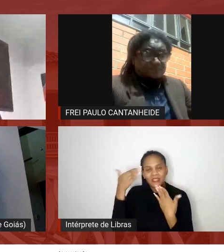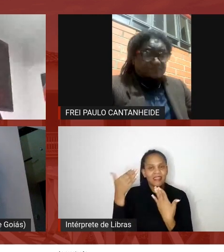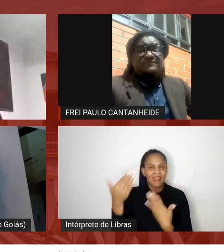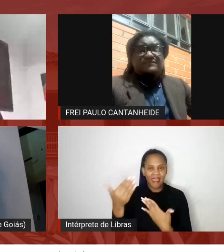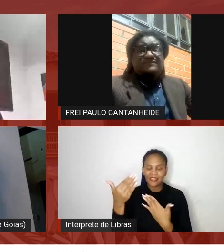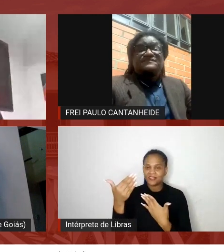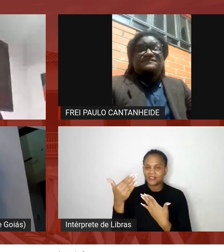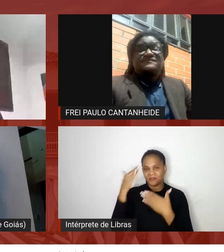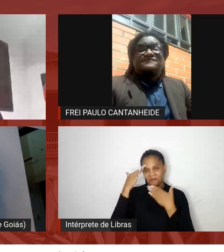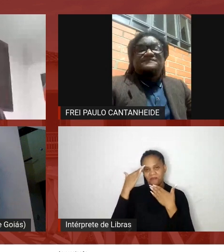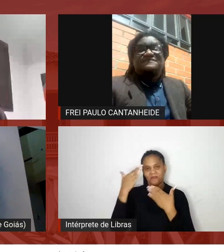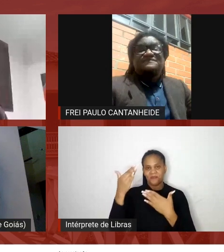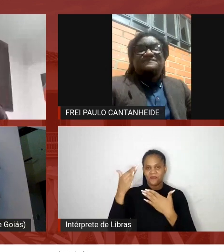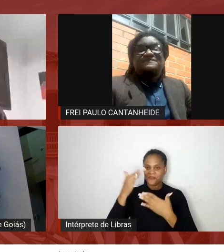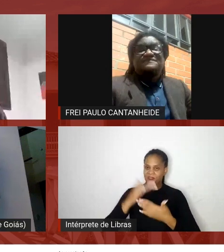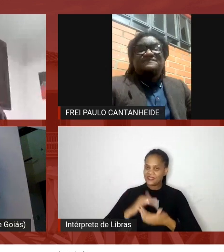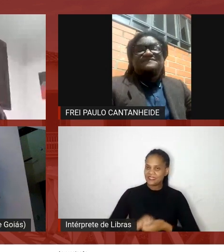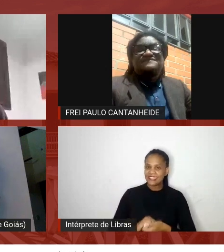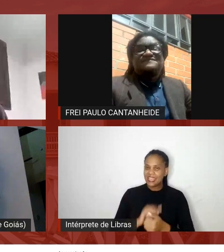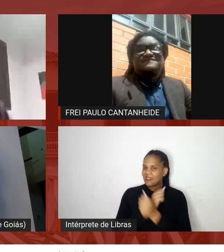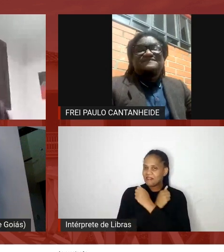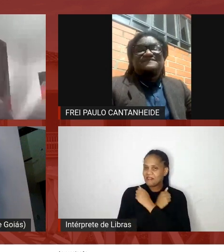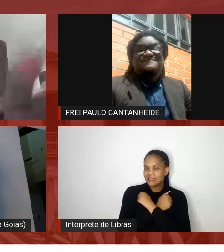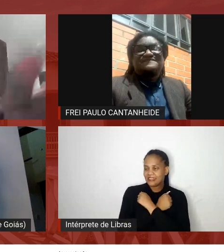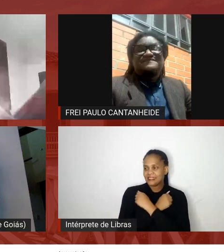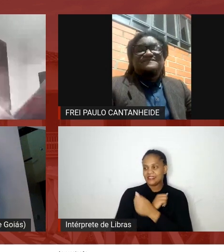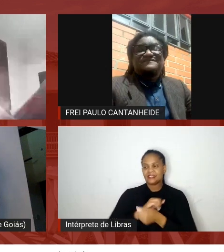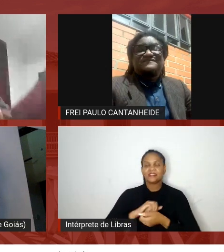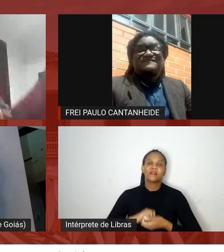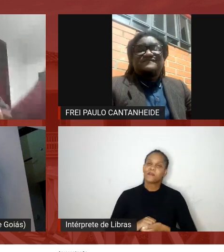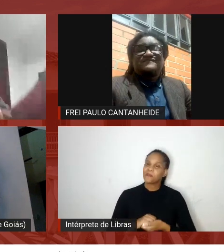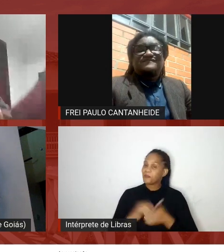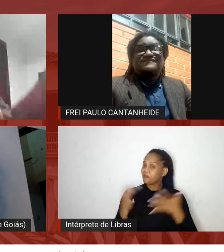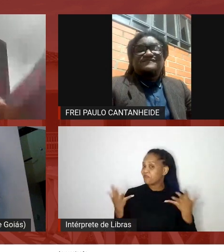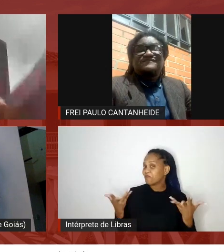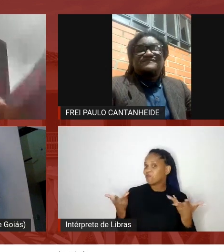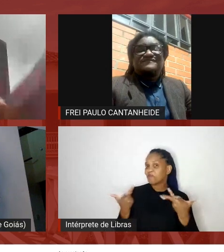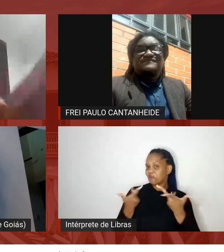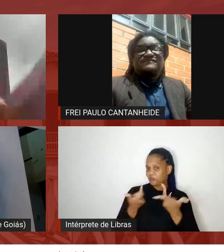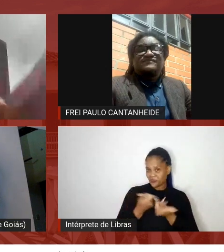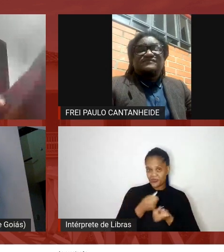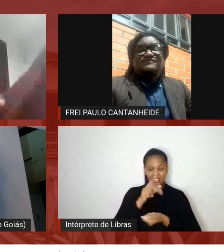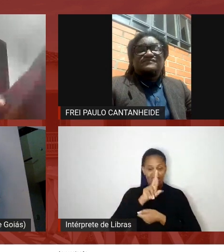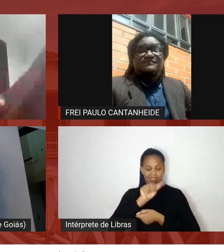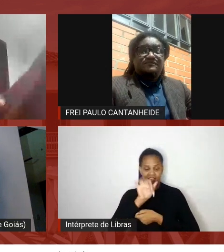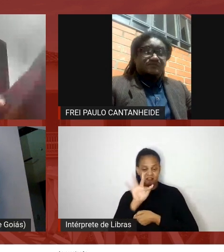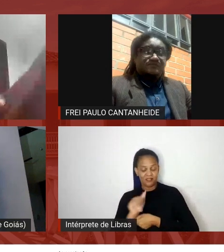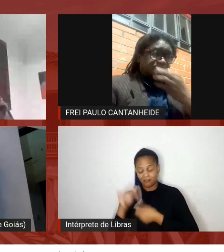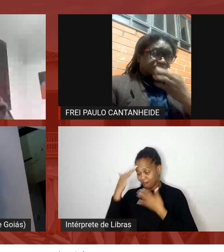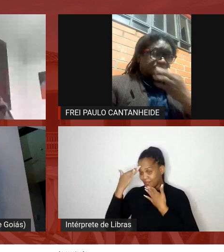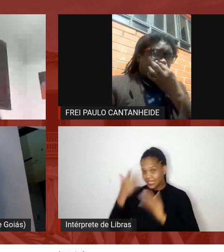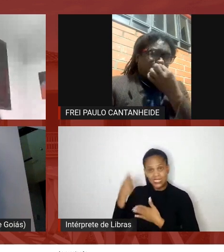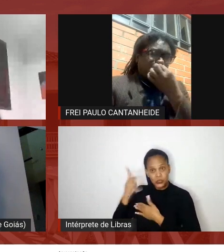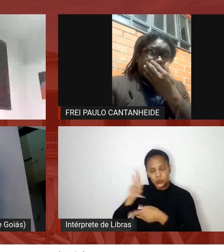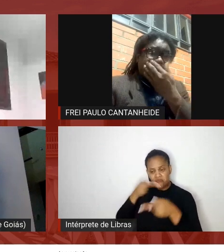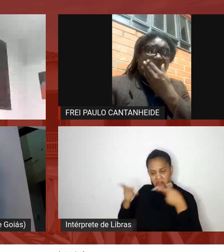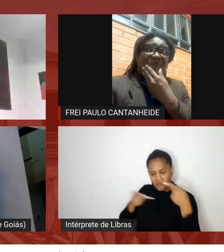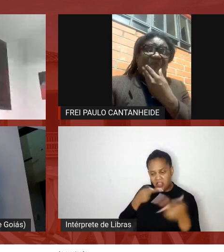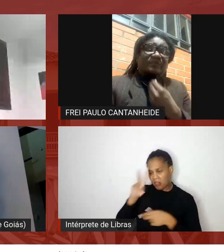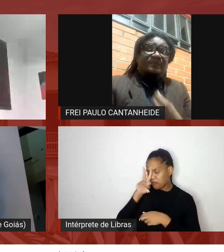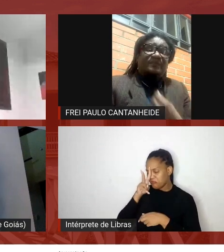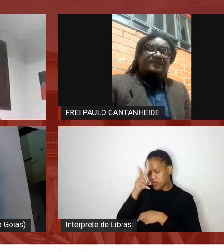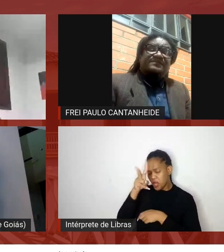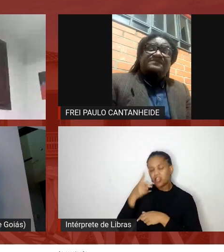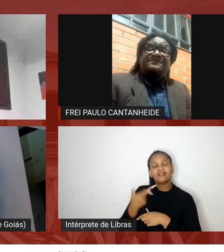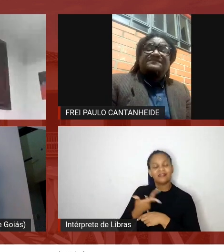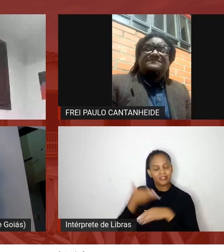gente abraço maravilha Rafa a gente que agradece sua fala potente sua fala forte e a